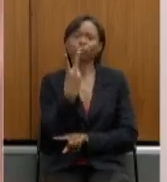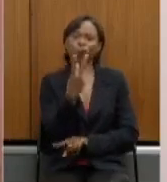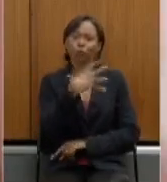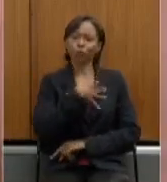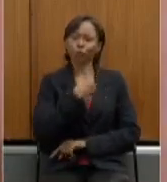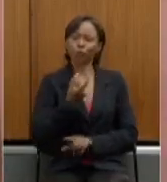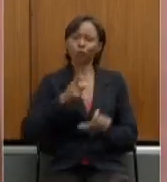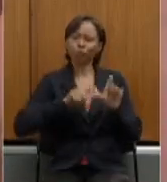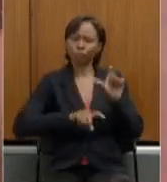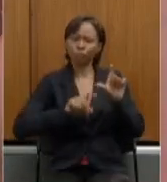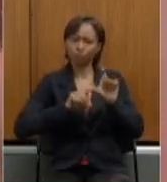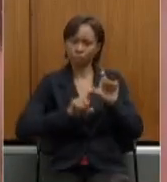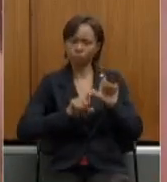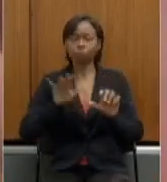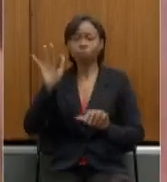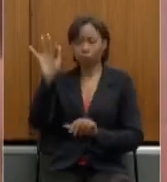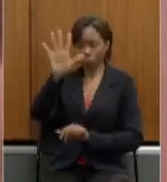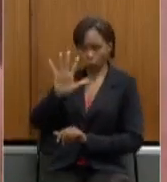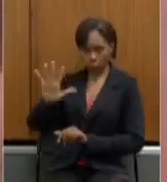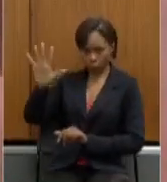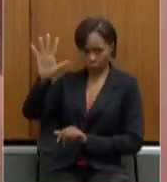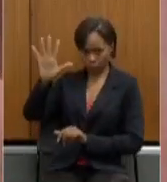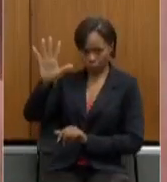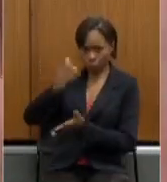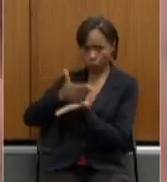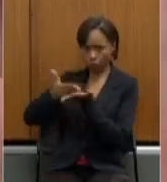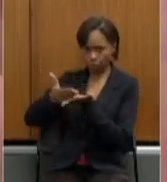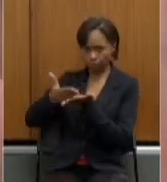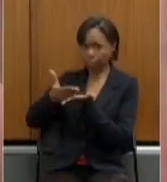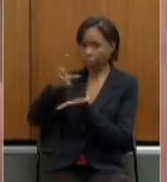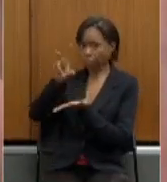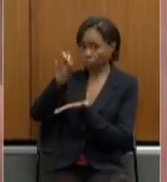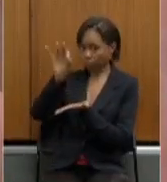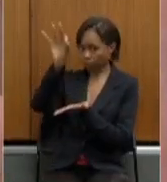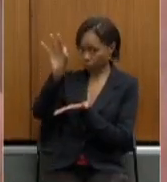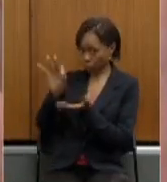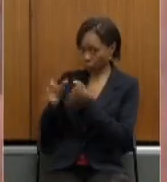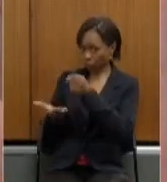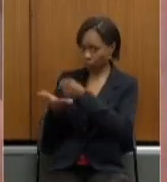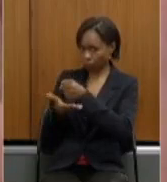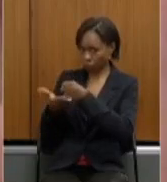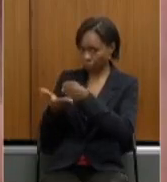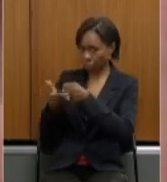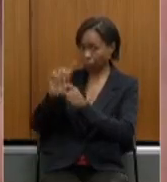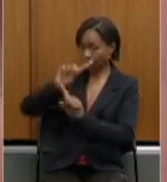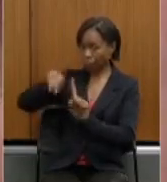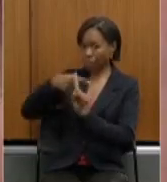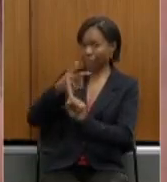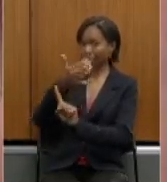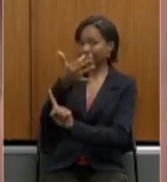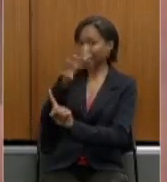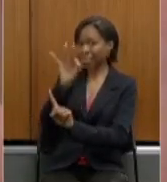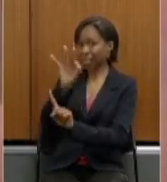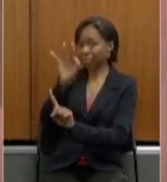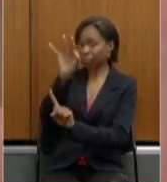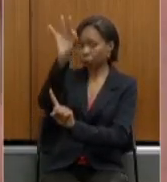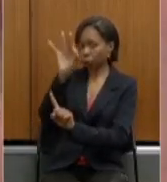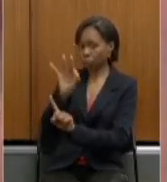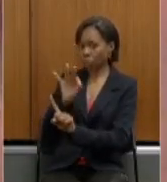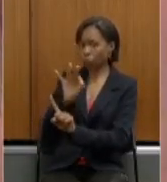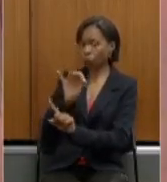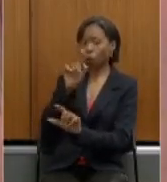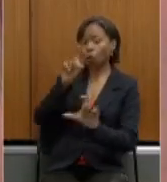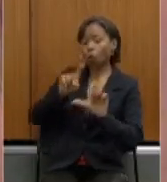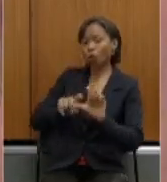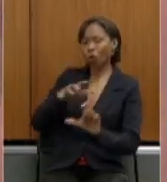50 começa de um básico de 50% e ela pega 10% por dependente então um pensionista ele precisa